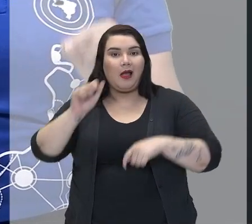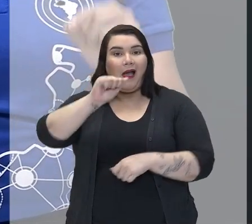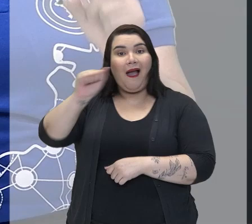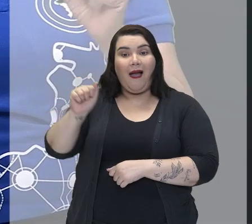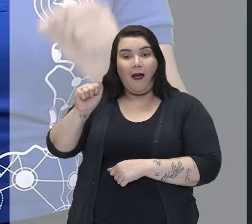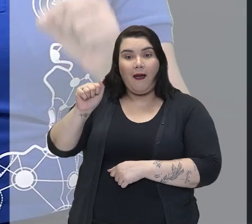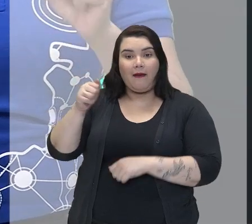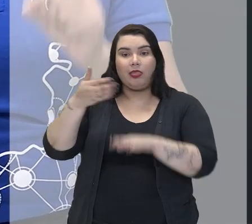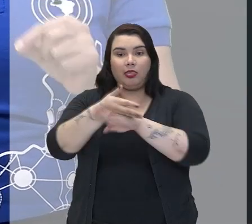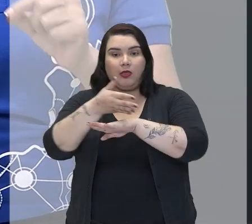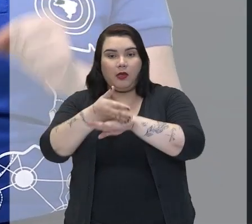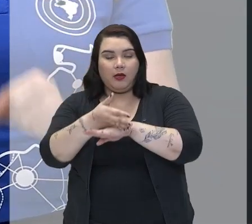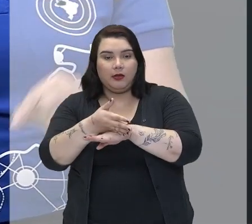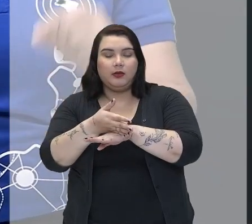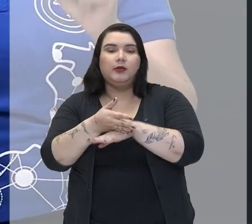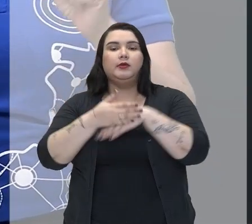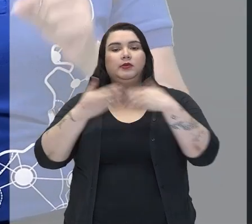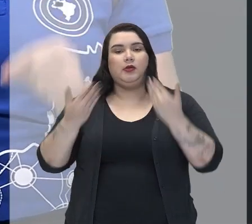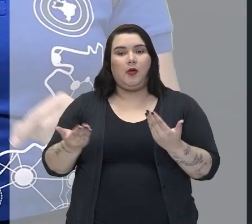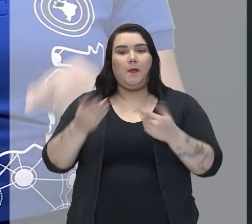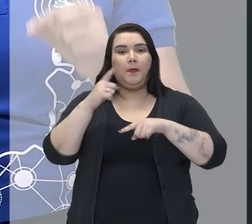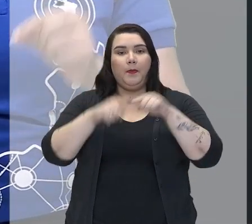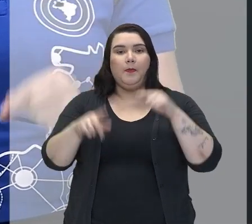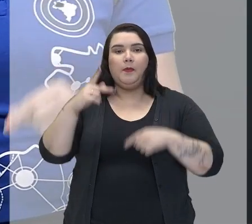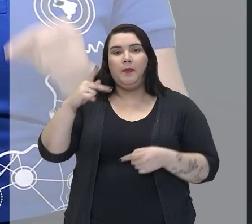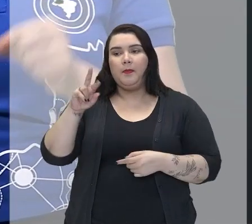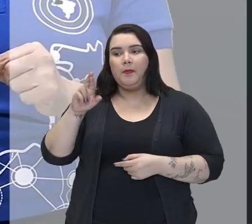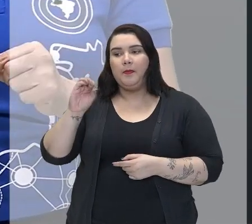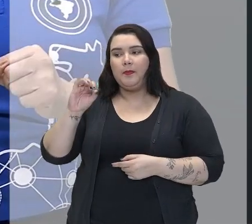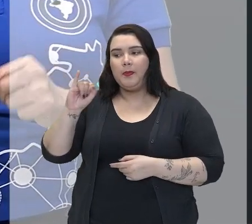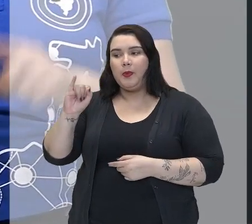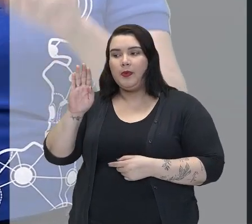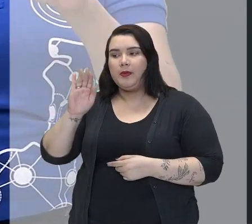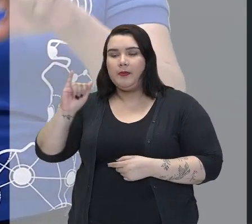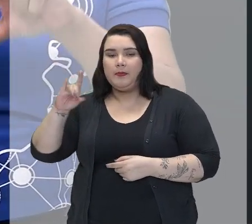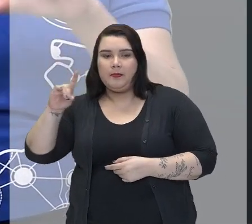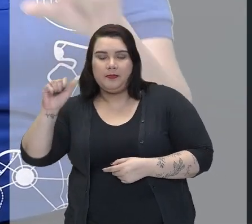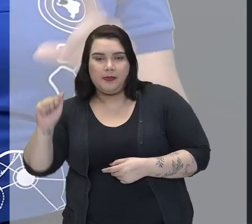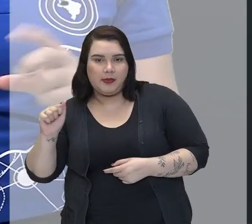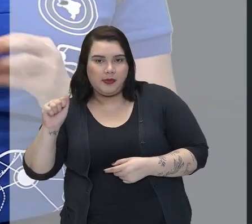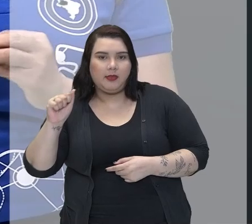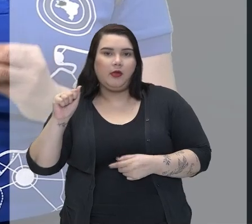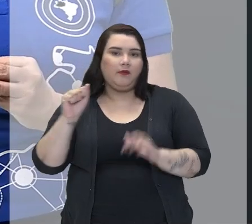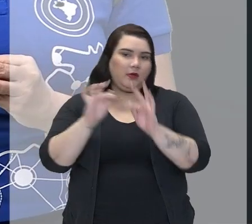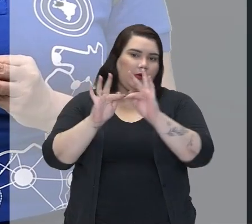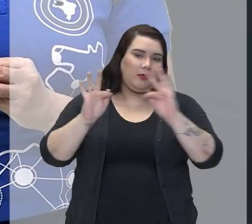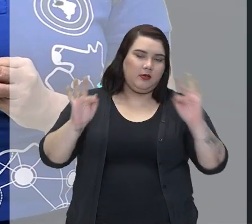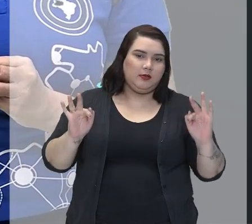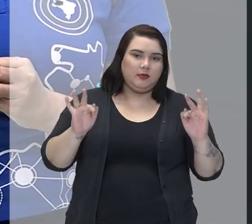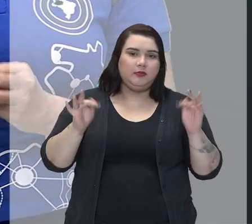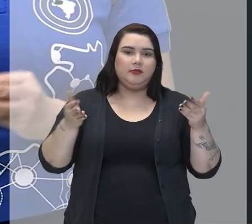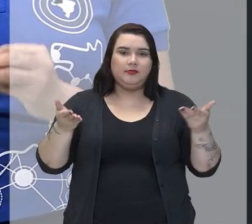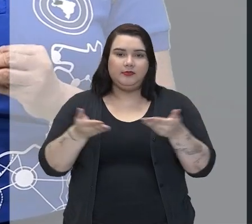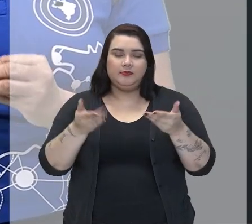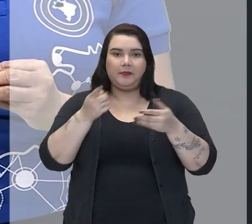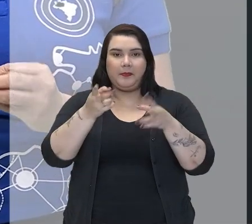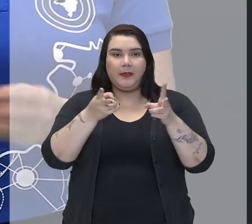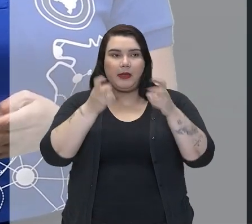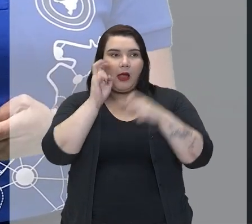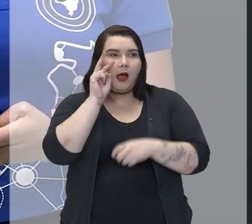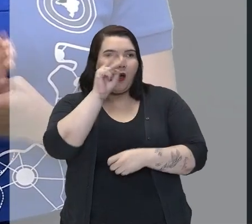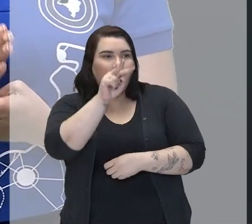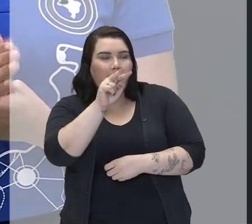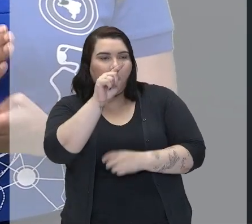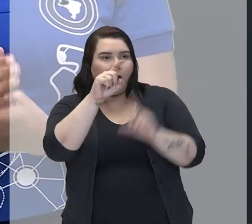Veja aqui. É proibida a entrada de menores de 18 anos. Agora, você vai ver aí nas placas e vai reconhecer. Quando